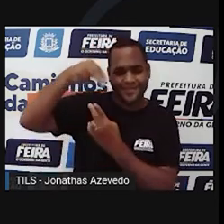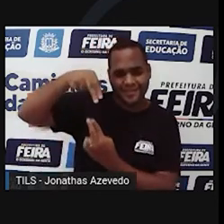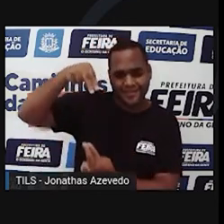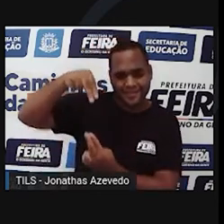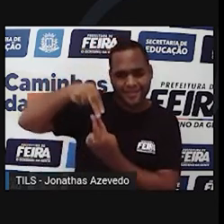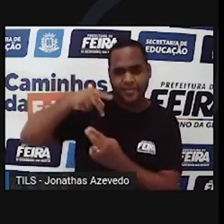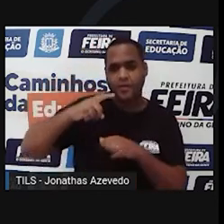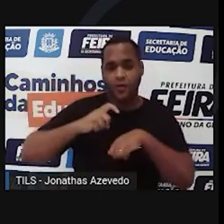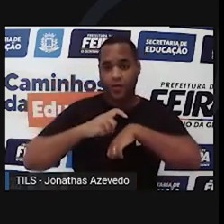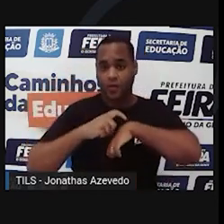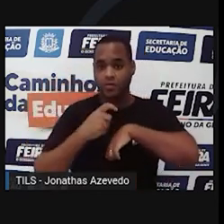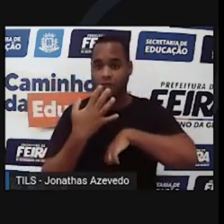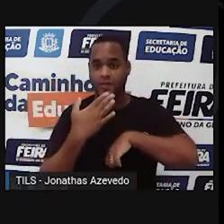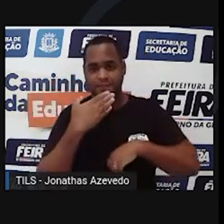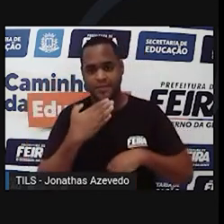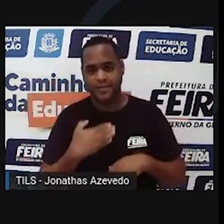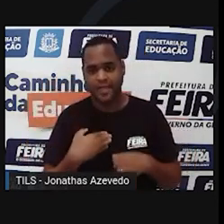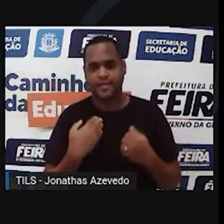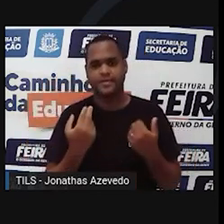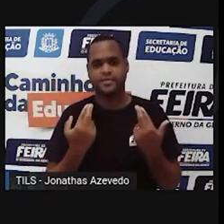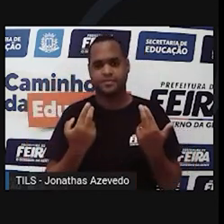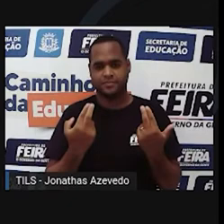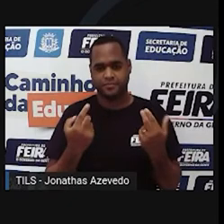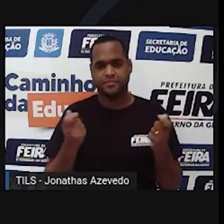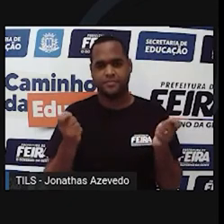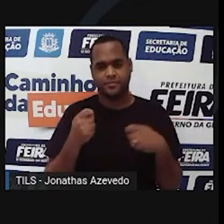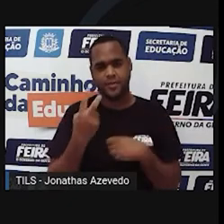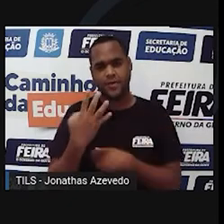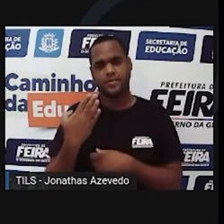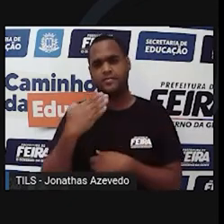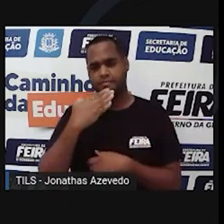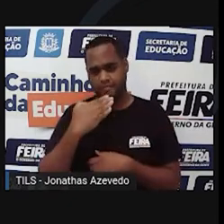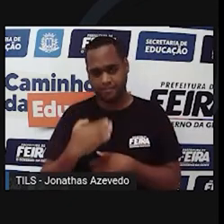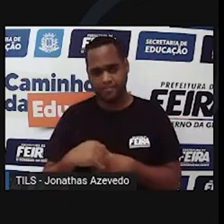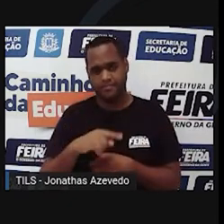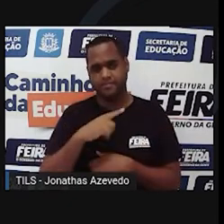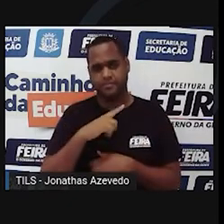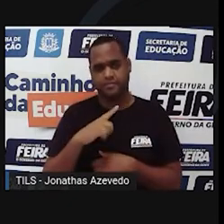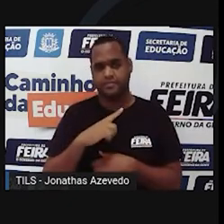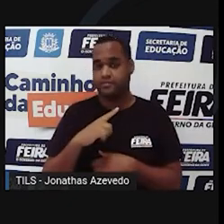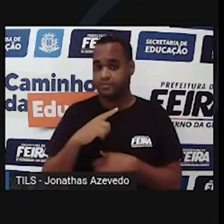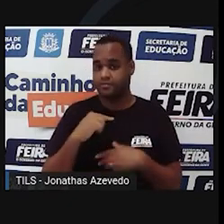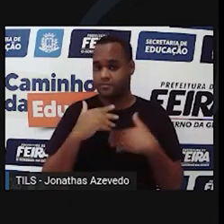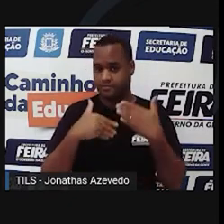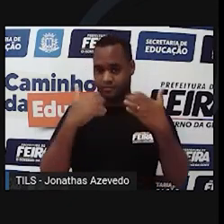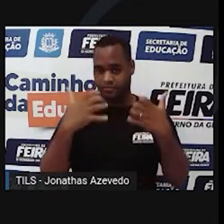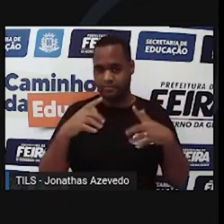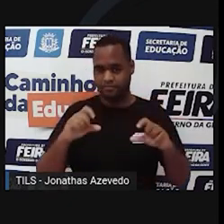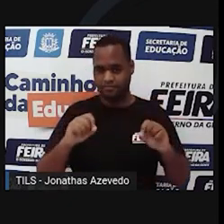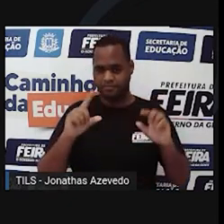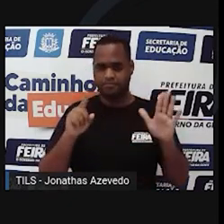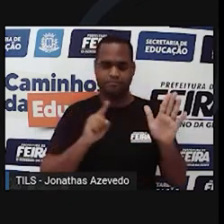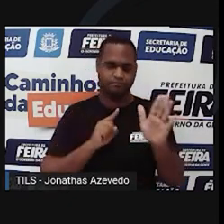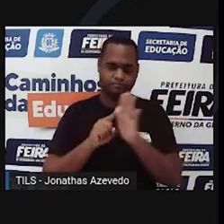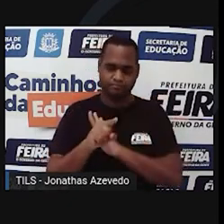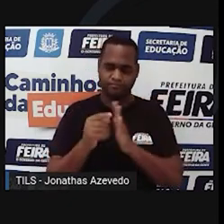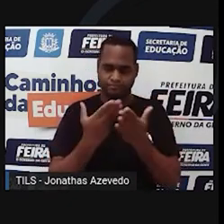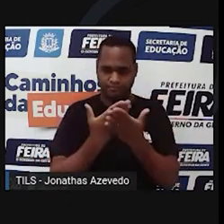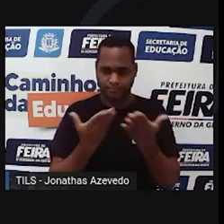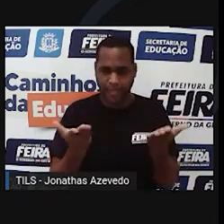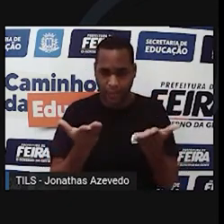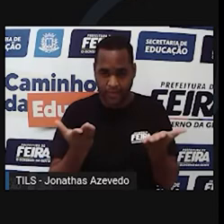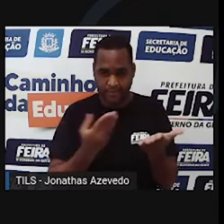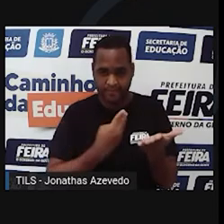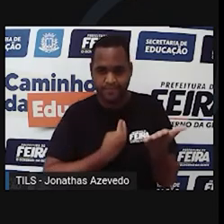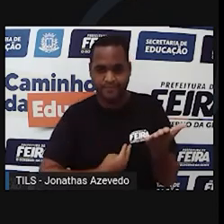às 4 horas da tarde, teremos essa outra sombra aqui. Bem, já fazendo tudo isso, eu quero fazer uma perguntinha para você aqui agora.